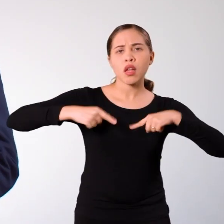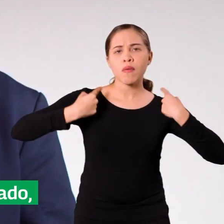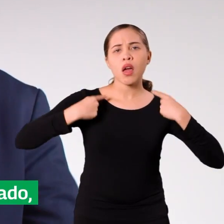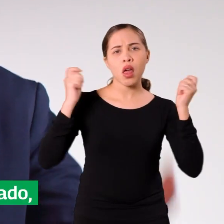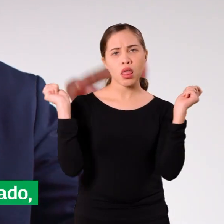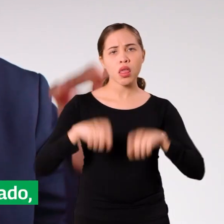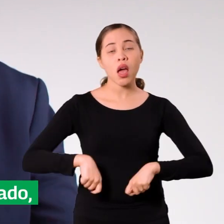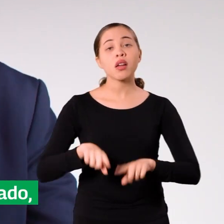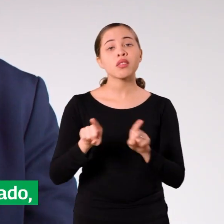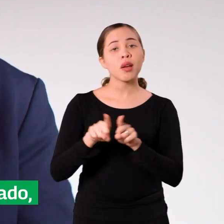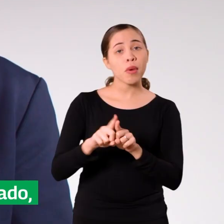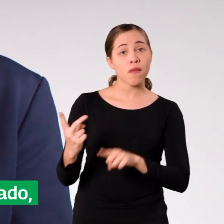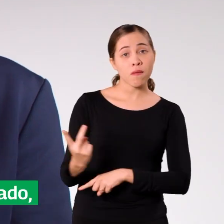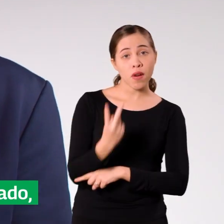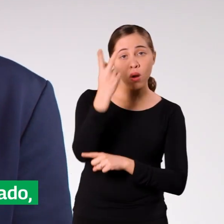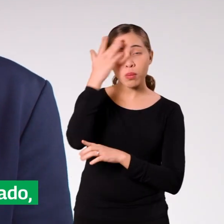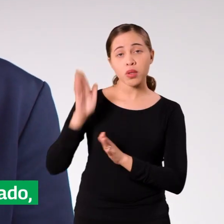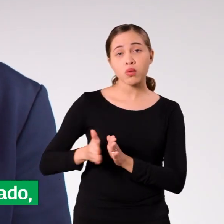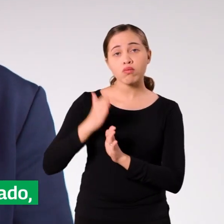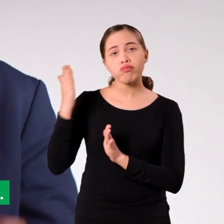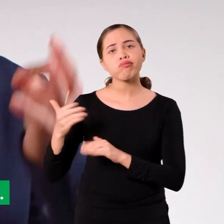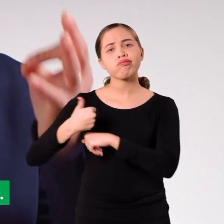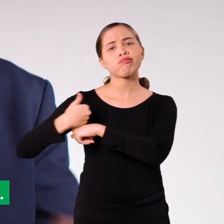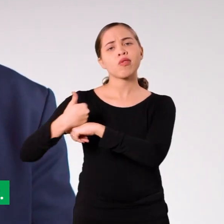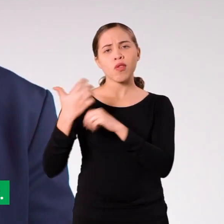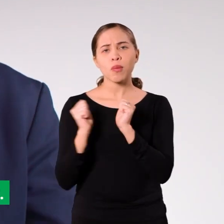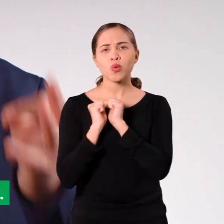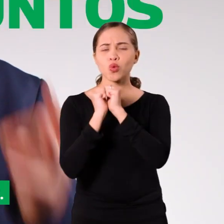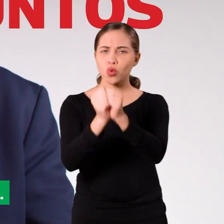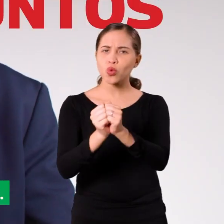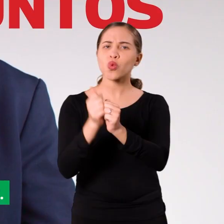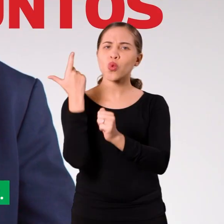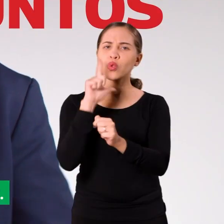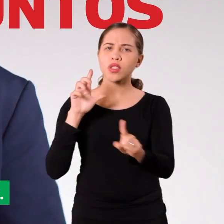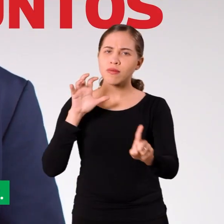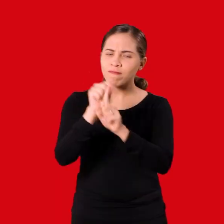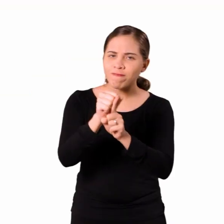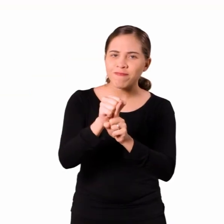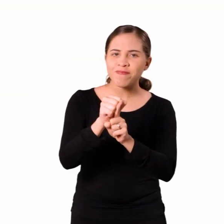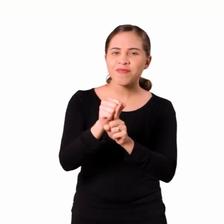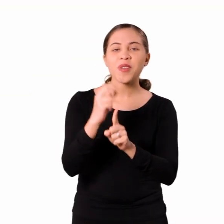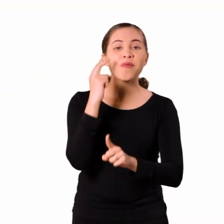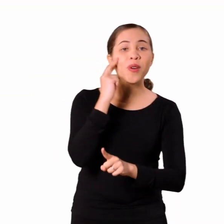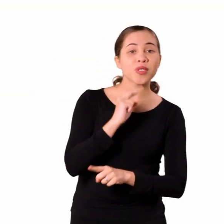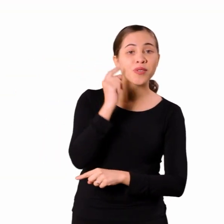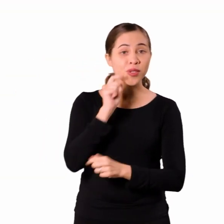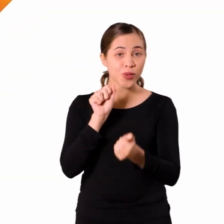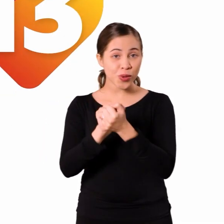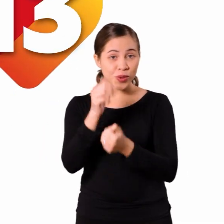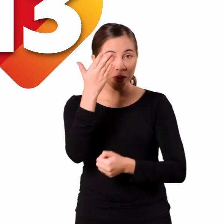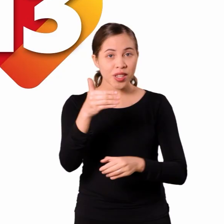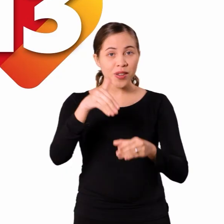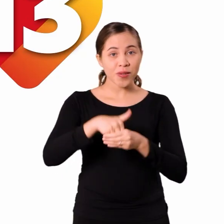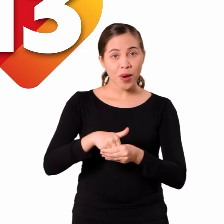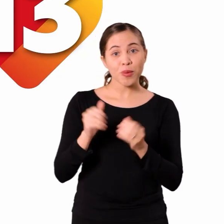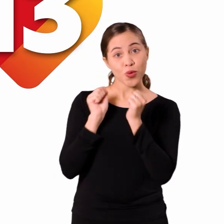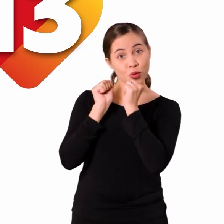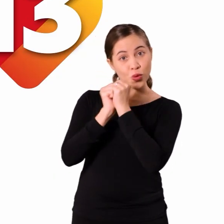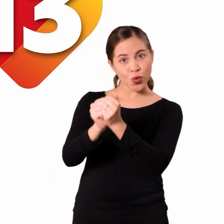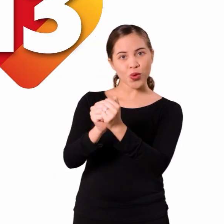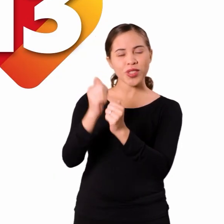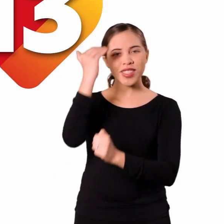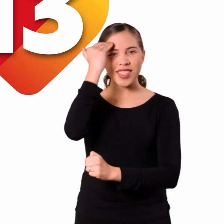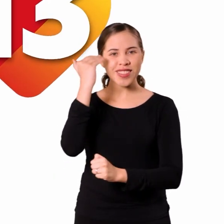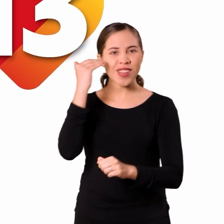desafio. Com profissionais de valor ao nosso lado, nós vamos juntos fazer acontecer. É Valdeci, Farré e você. Vamos